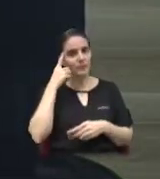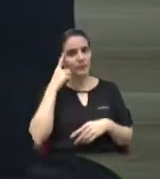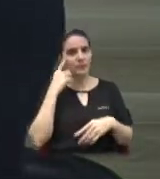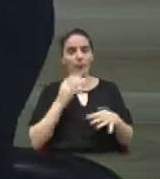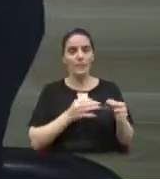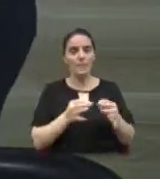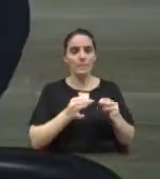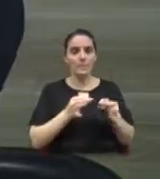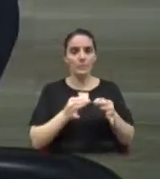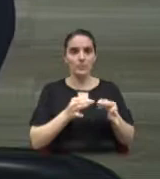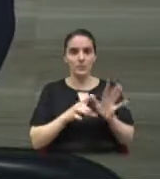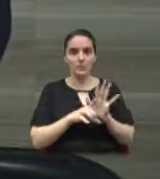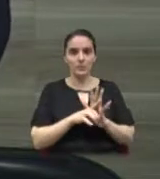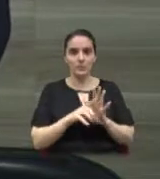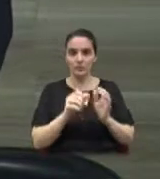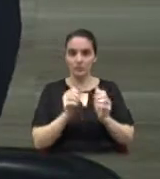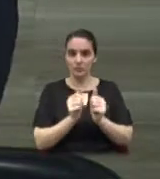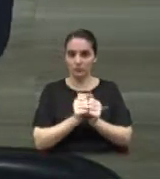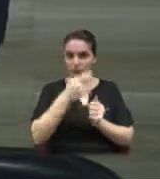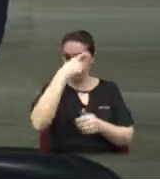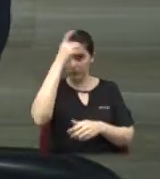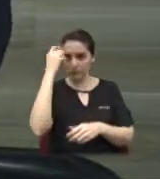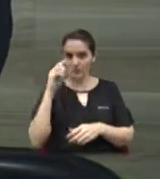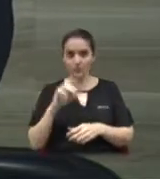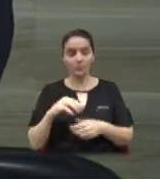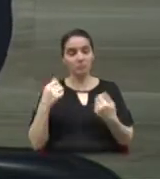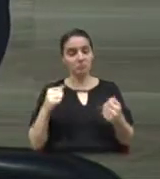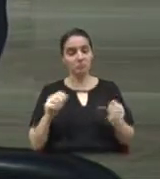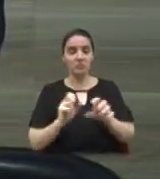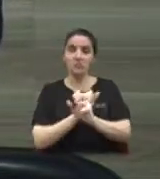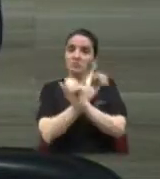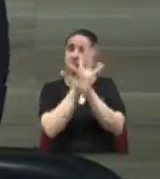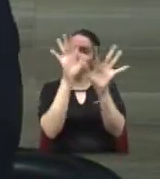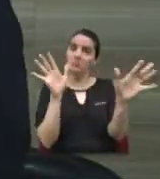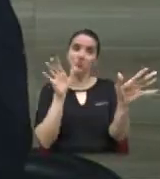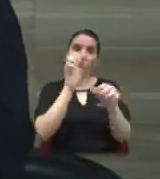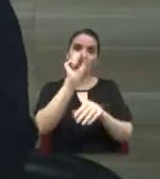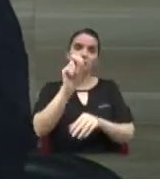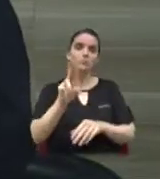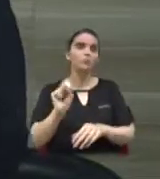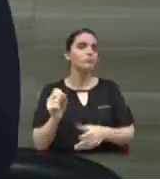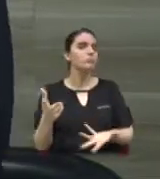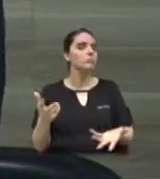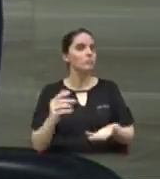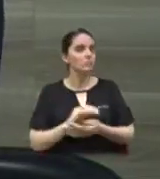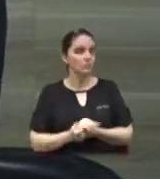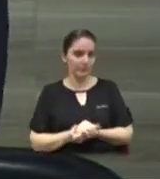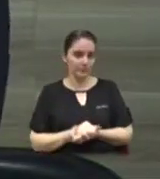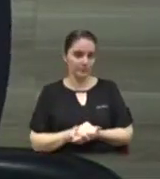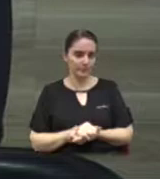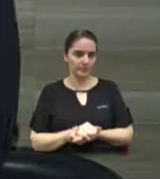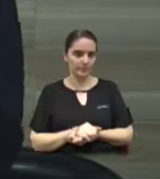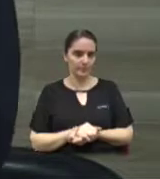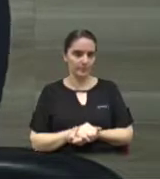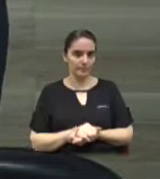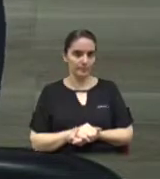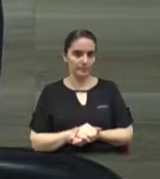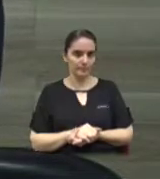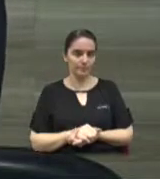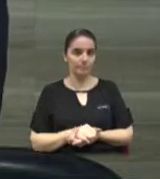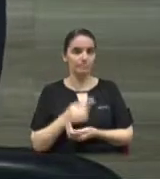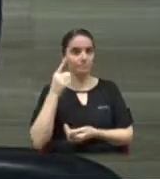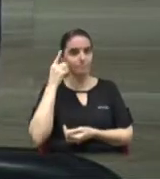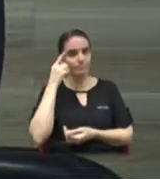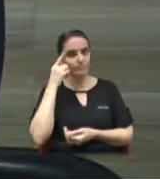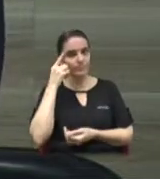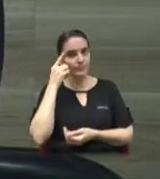Marcos, da fila, da transparência da fila do SUS. Será que talvez a dificuldade para entrar na fila